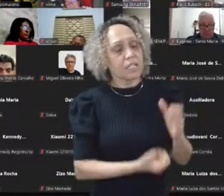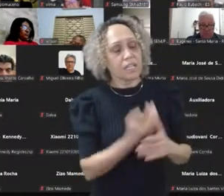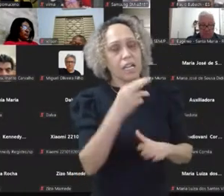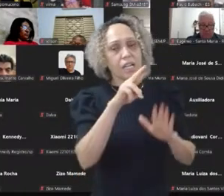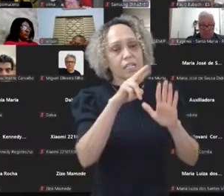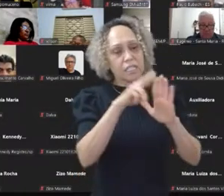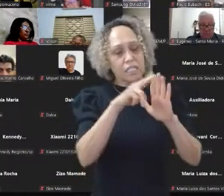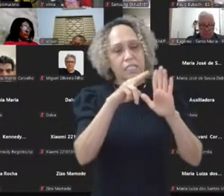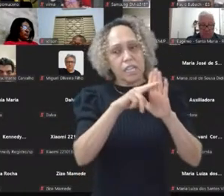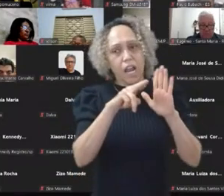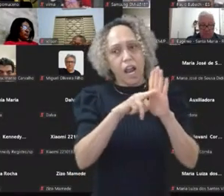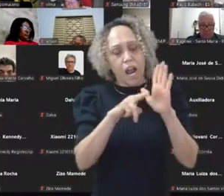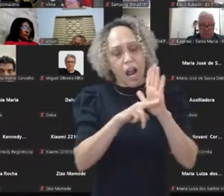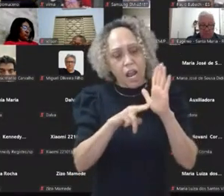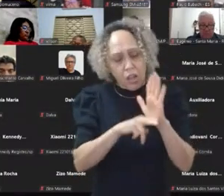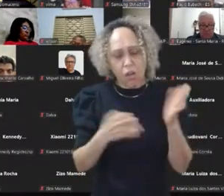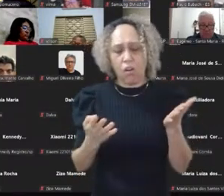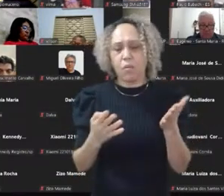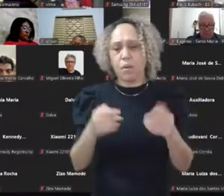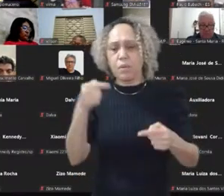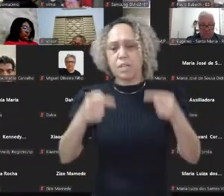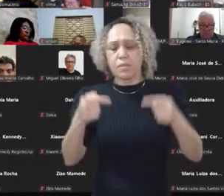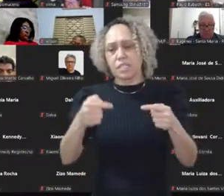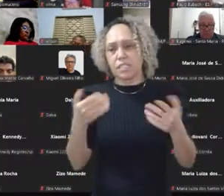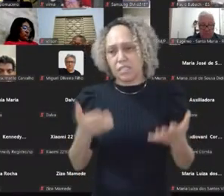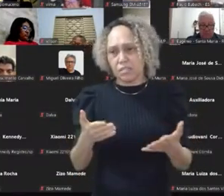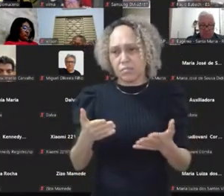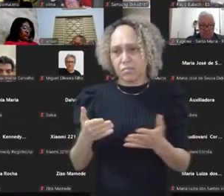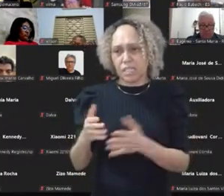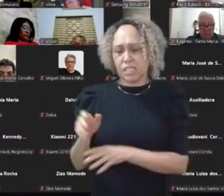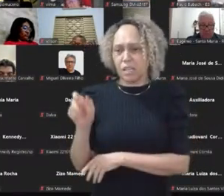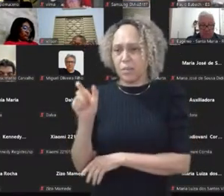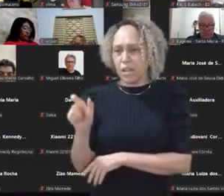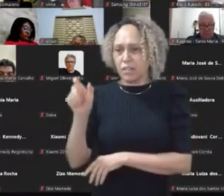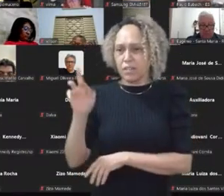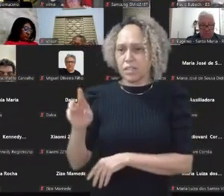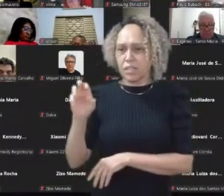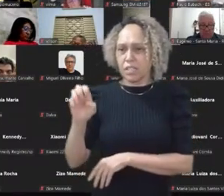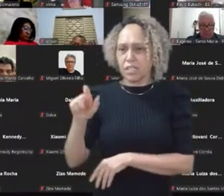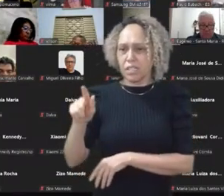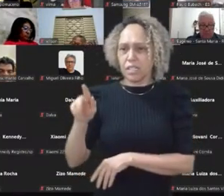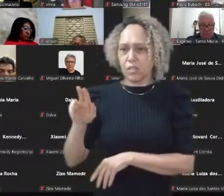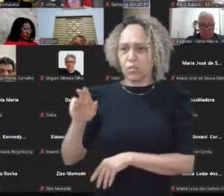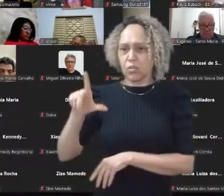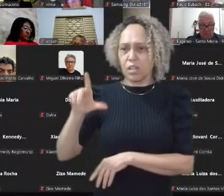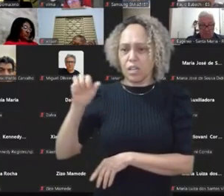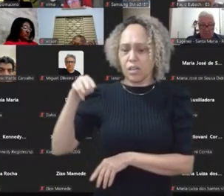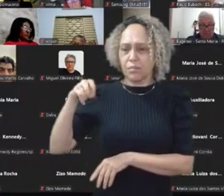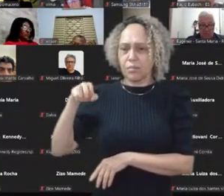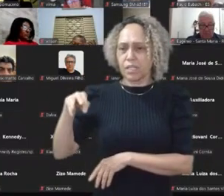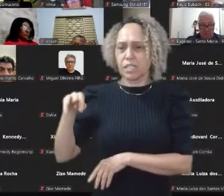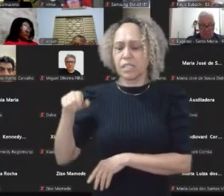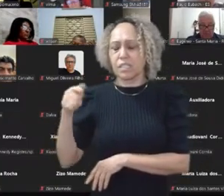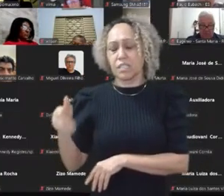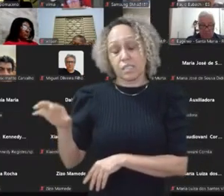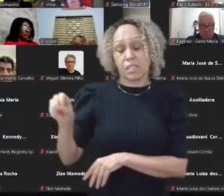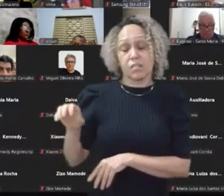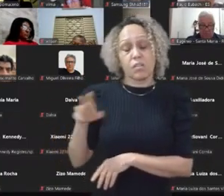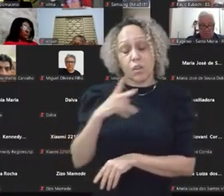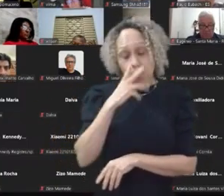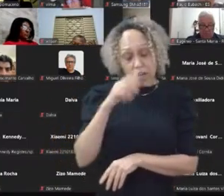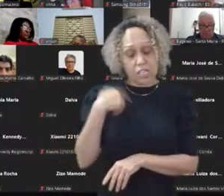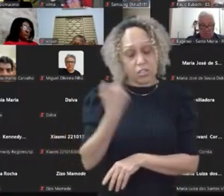em outras formas para debater naquele assunto. Mas, acho que a regulamentação e acho que a gente se posiciona muito pouco sobre isso. Inclusive,